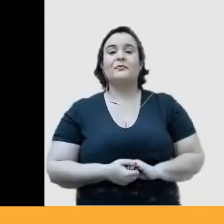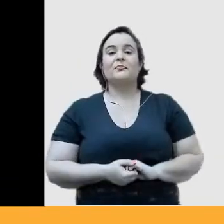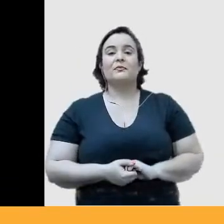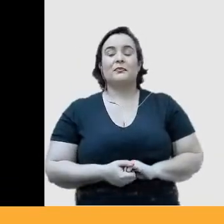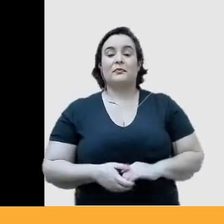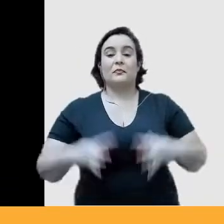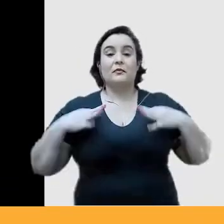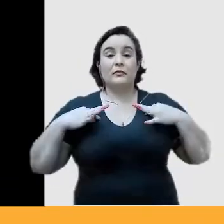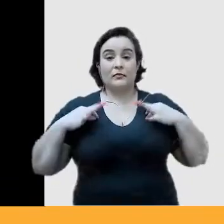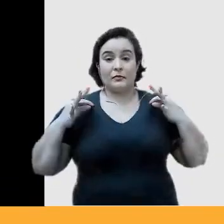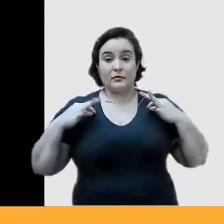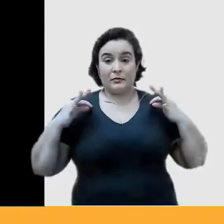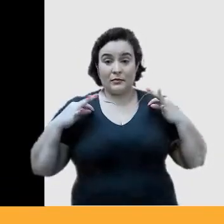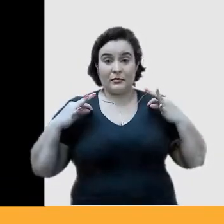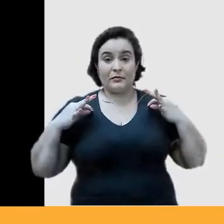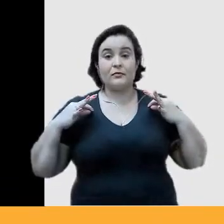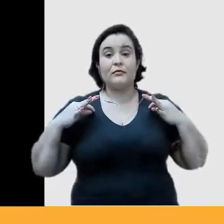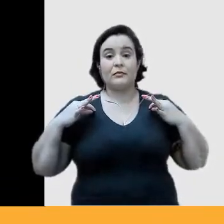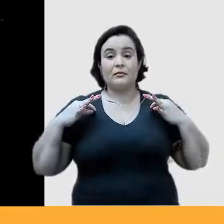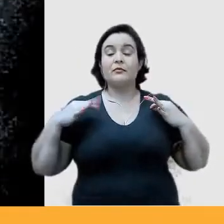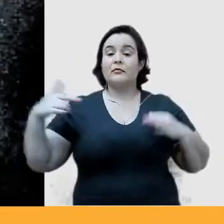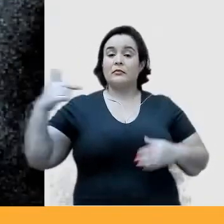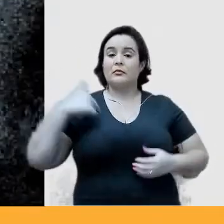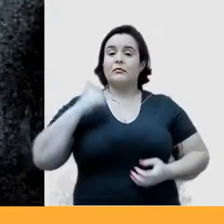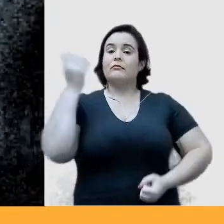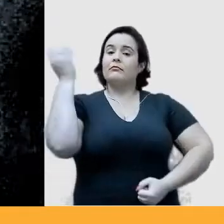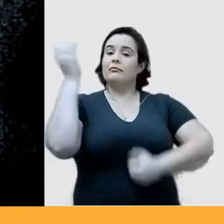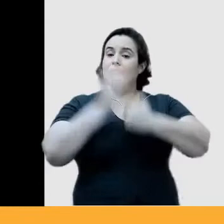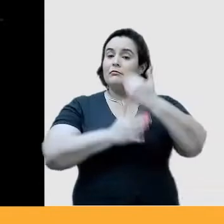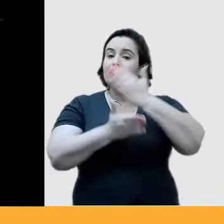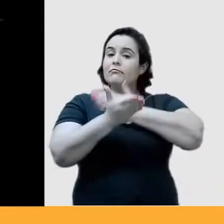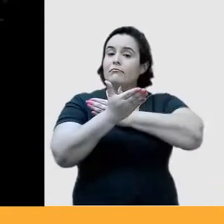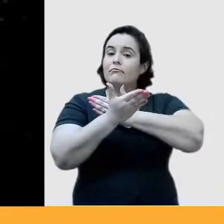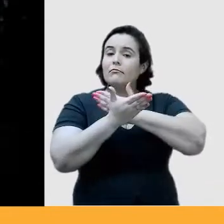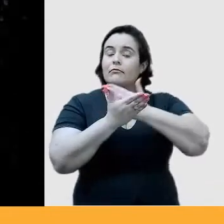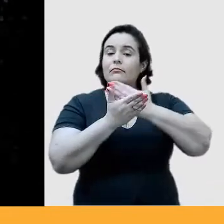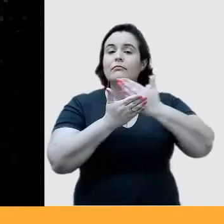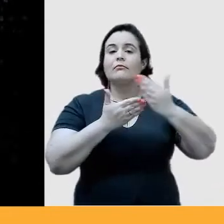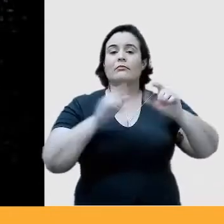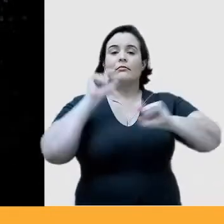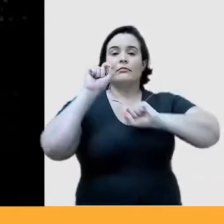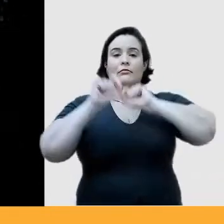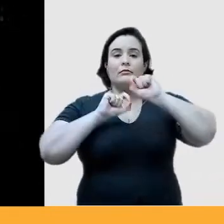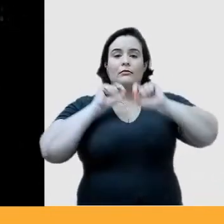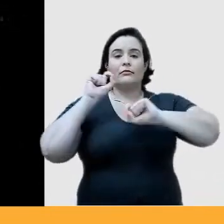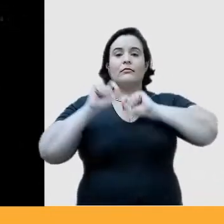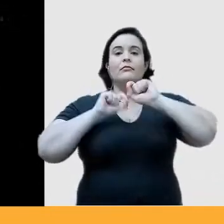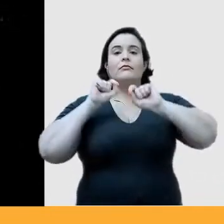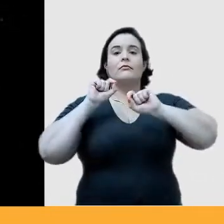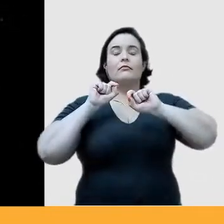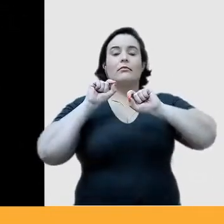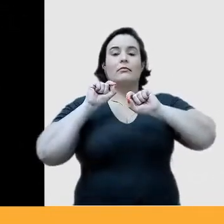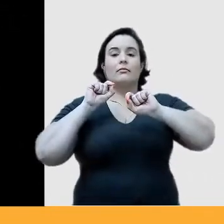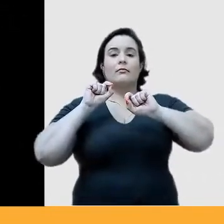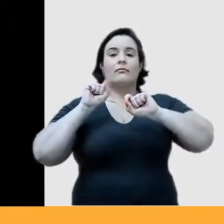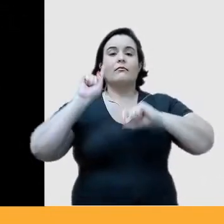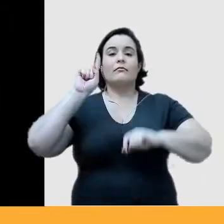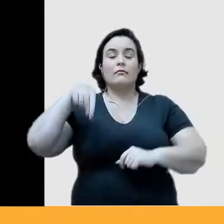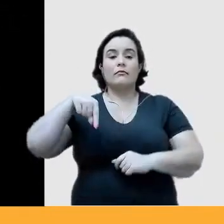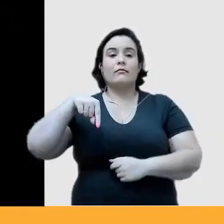camisas, né? E eu fui o percursor, inclusive, dessa percursor dessa